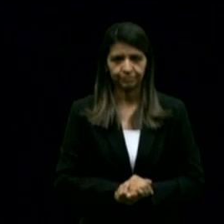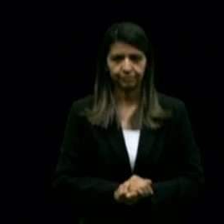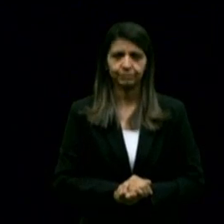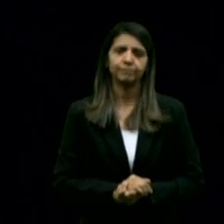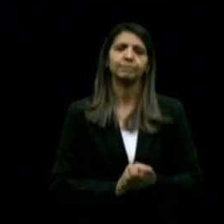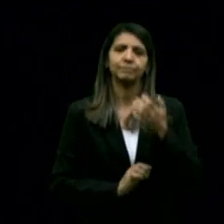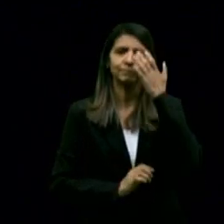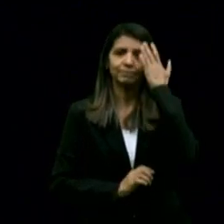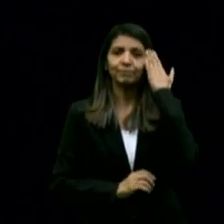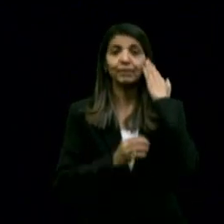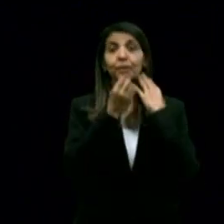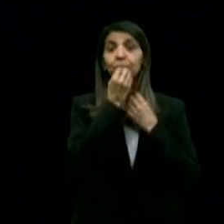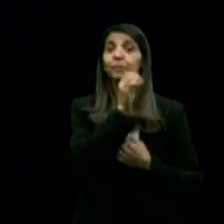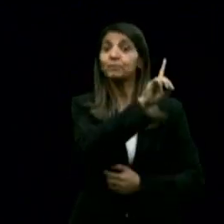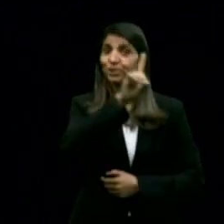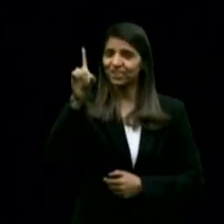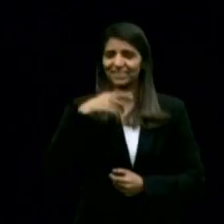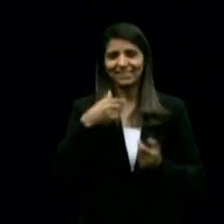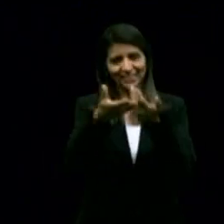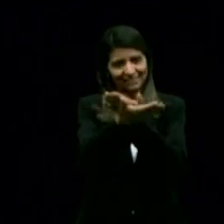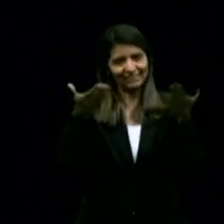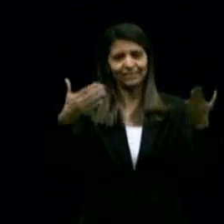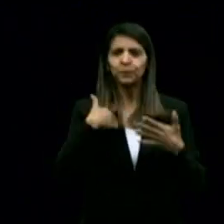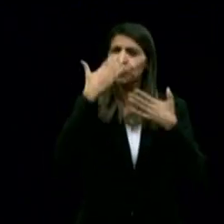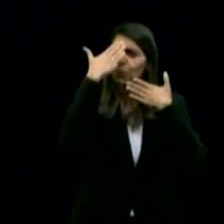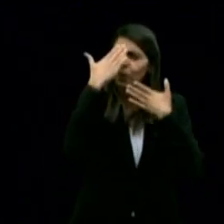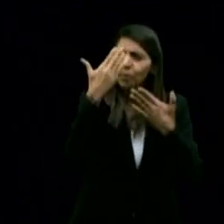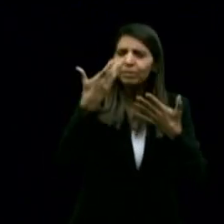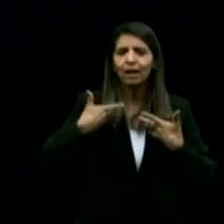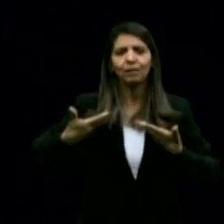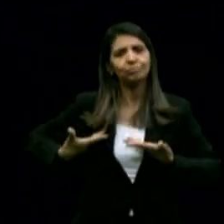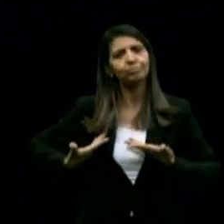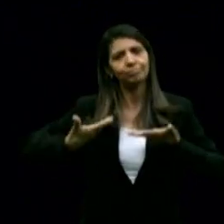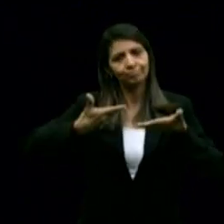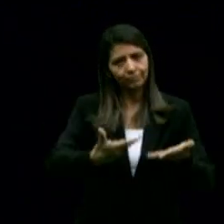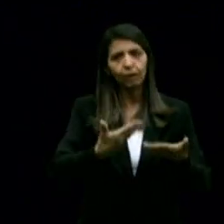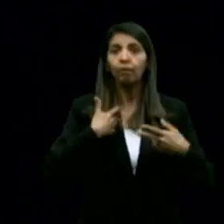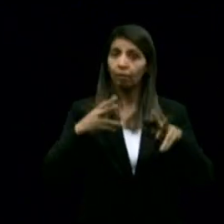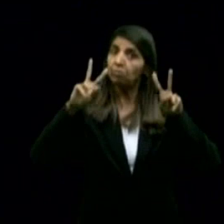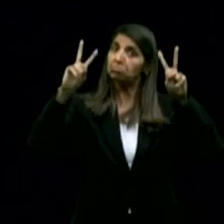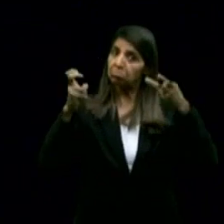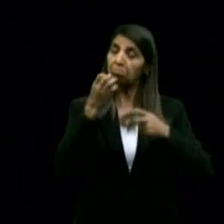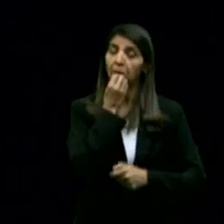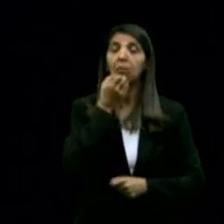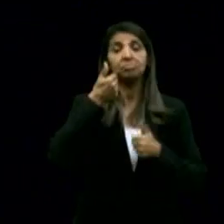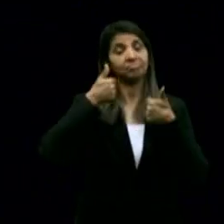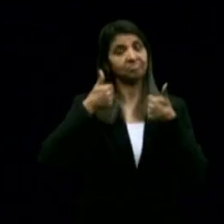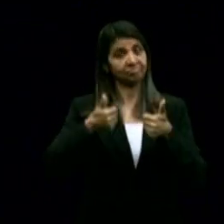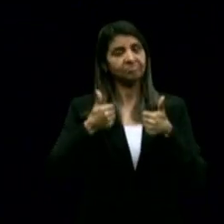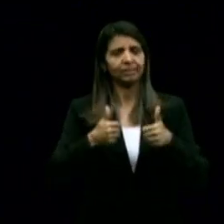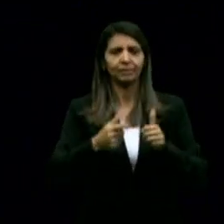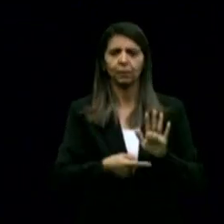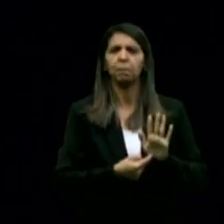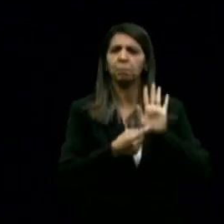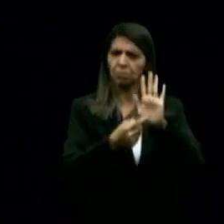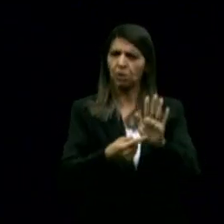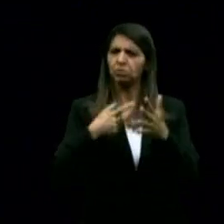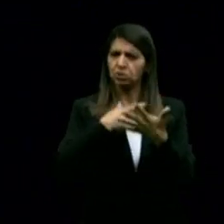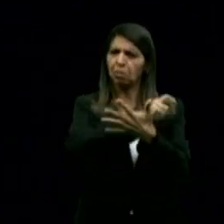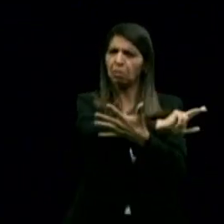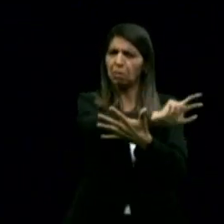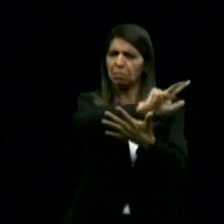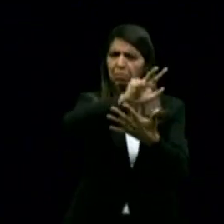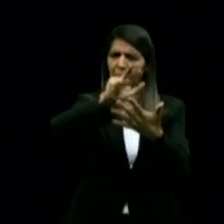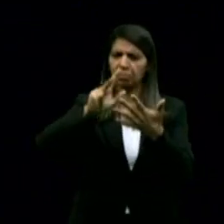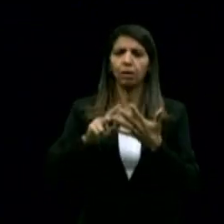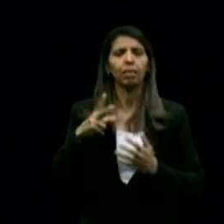Bom dia a todos, obrigado pela oportunidade. Um tema bastante suscitante. Eu exponho diversos itens,